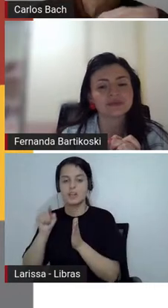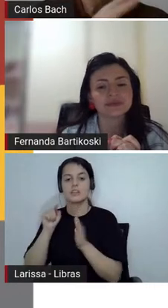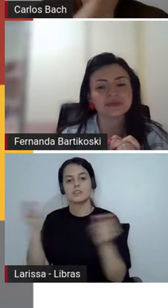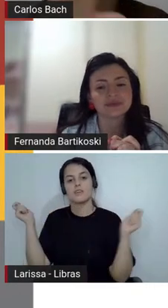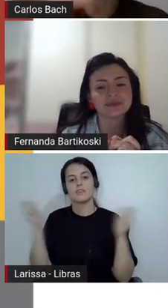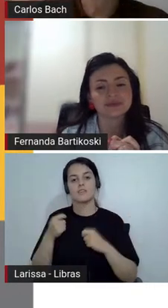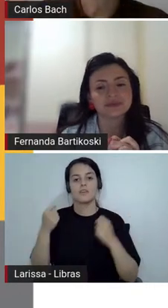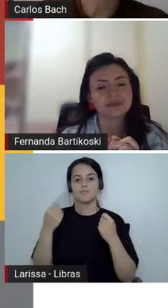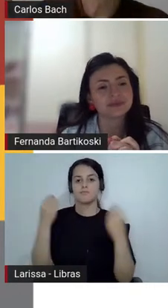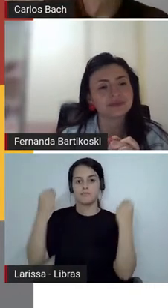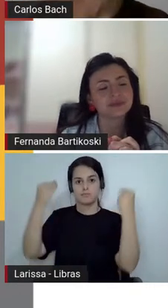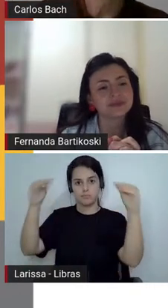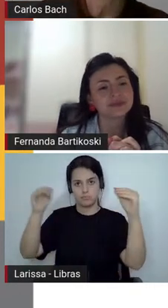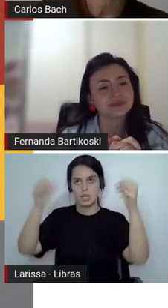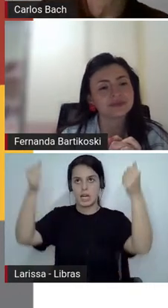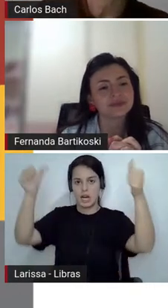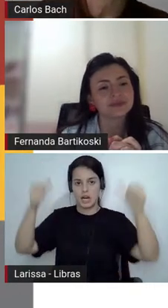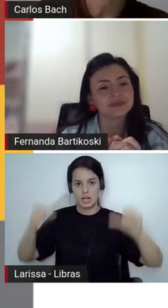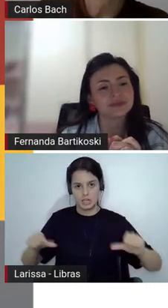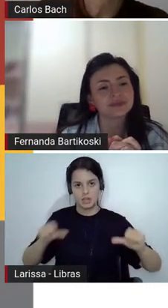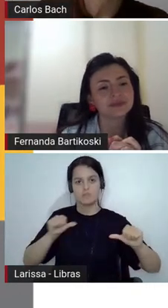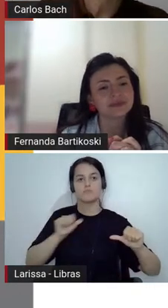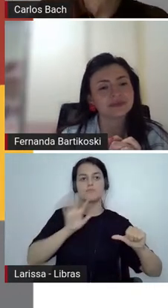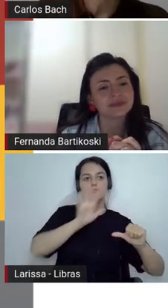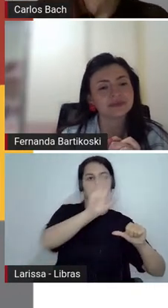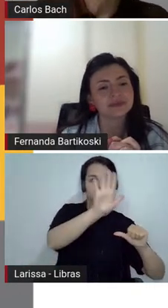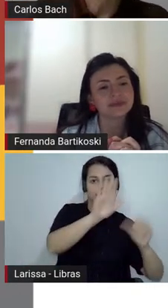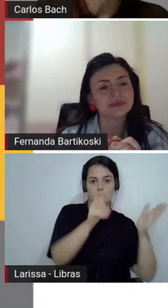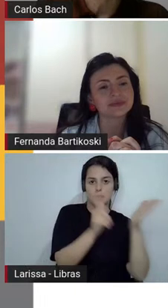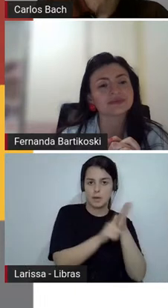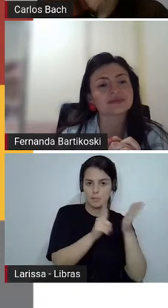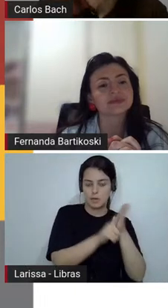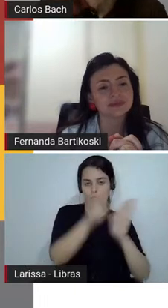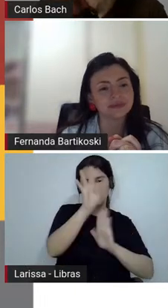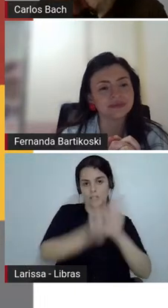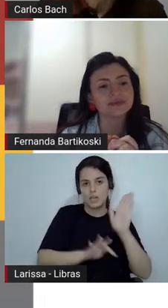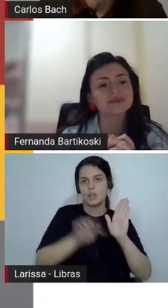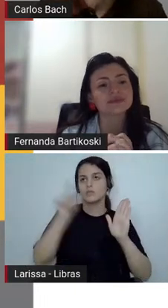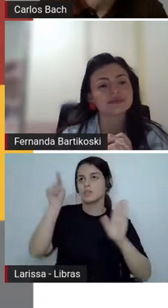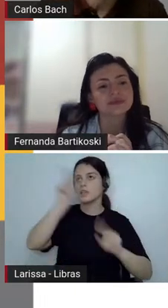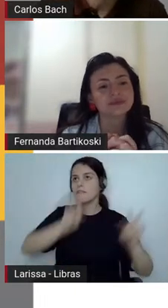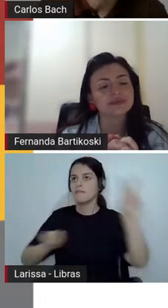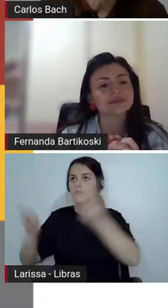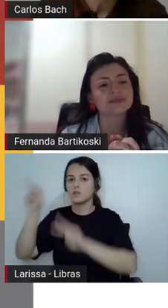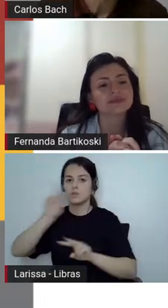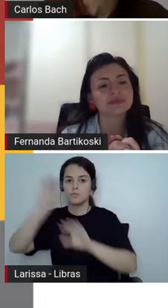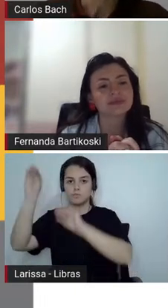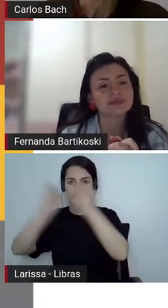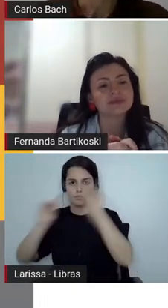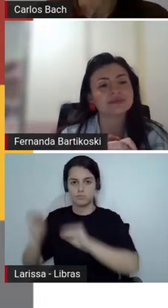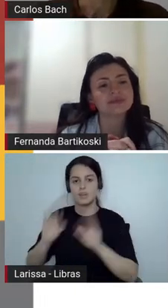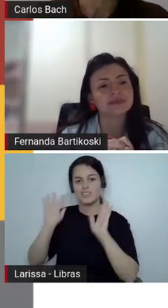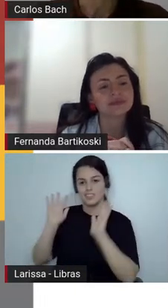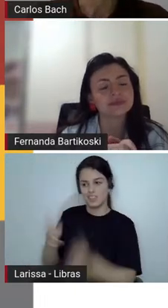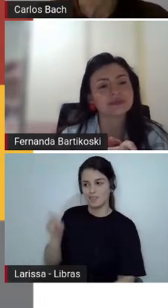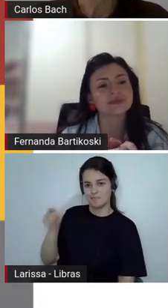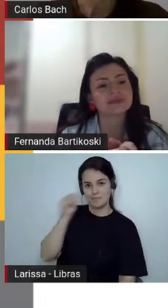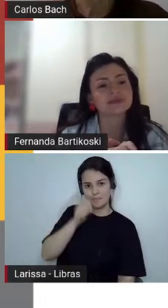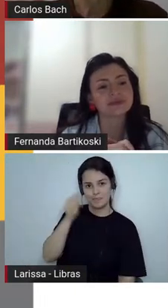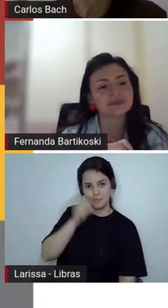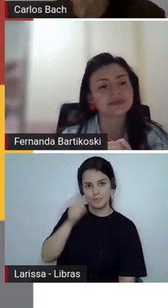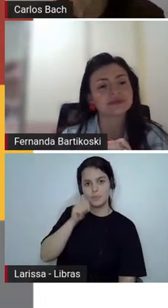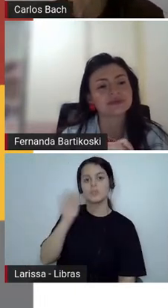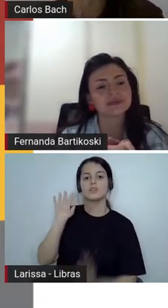e aí então vocês já fizeram esquema visual né Fernanda já foi trabalhado isso em outras lives vamos